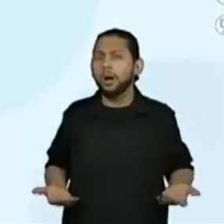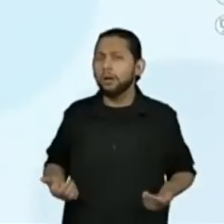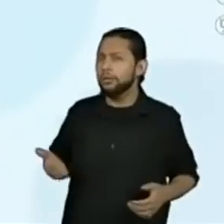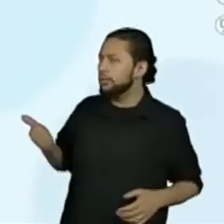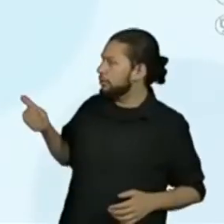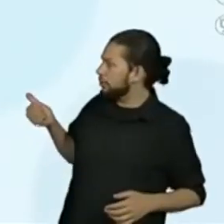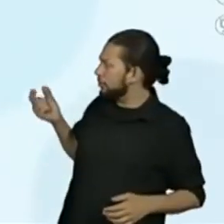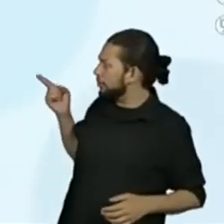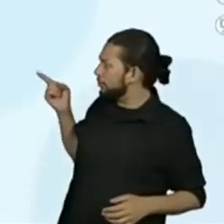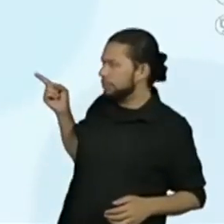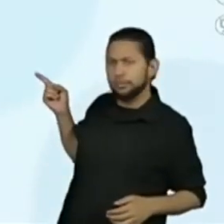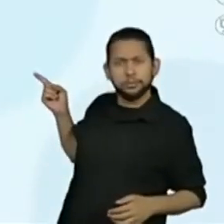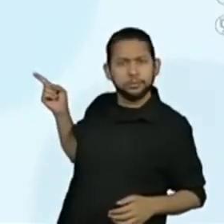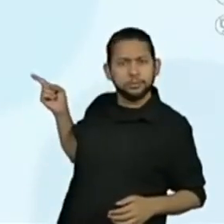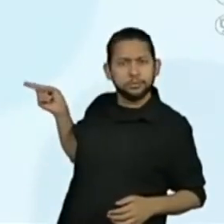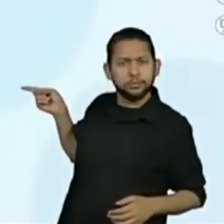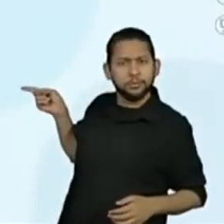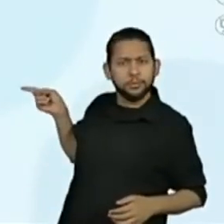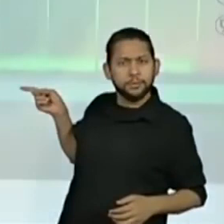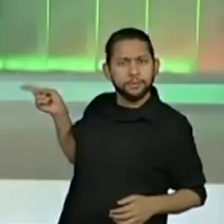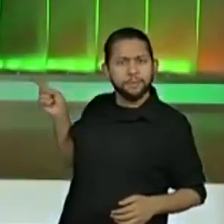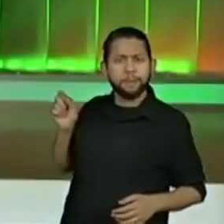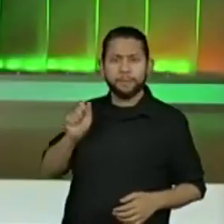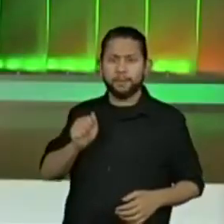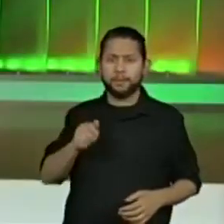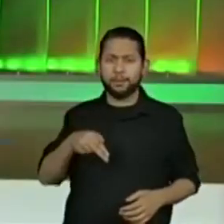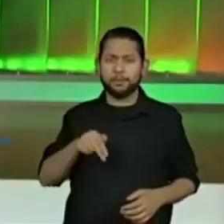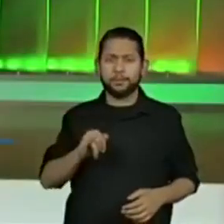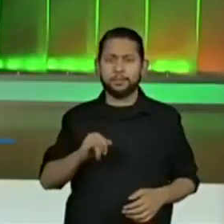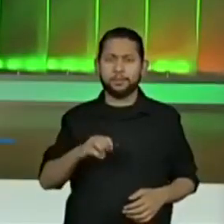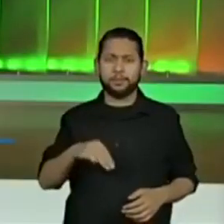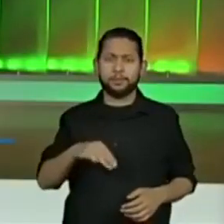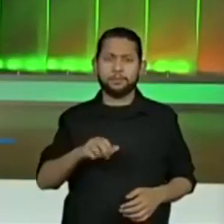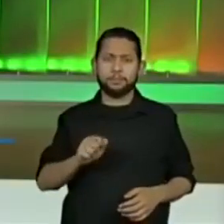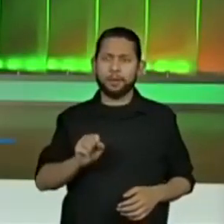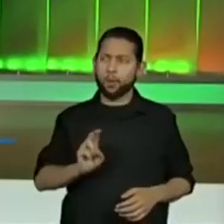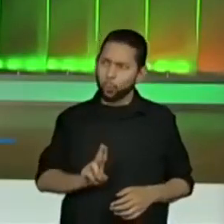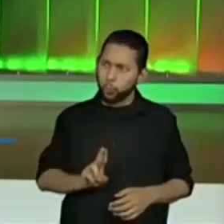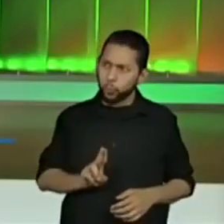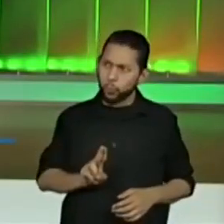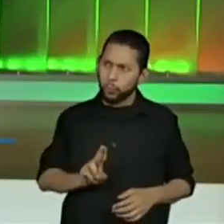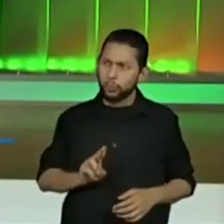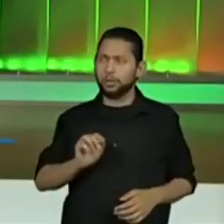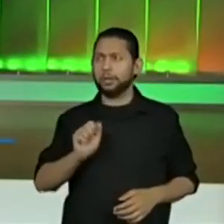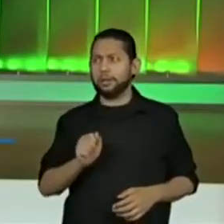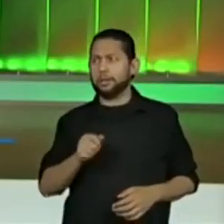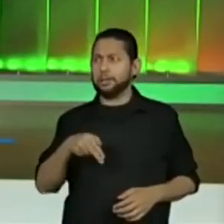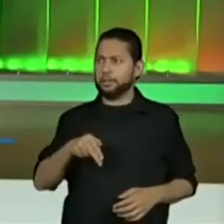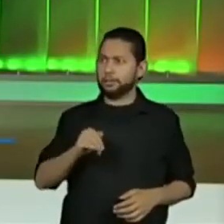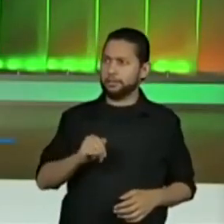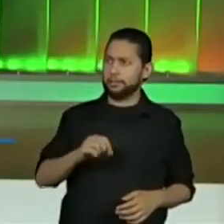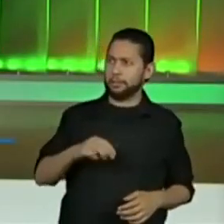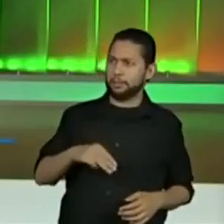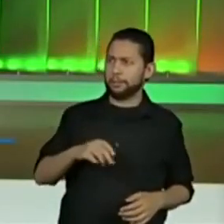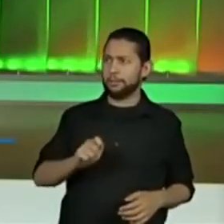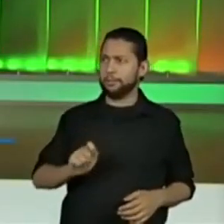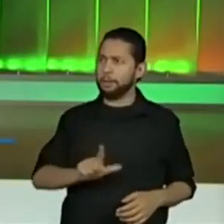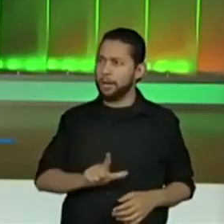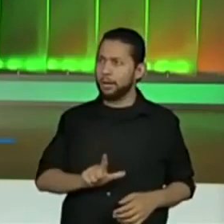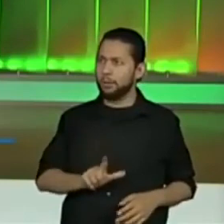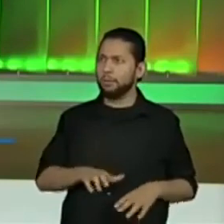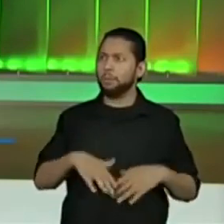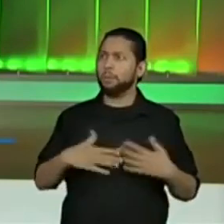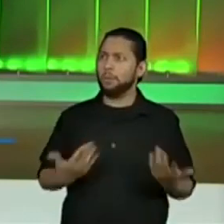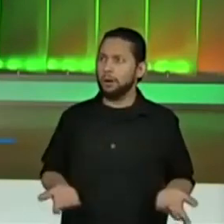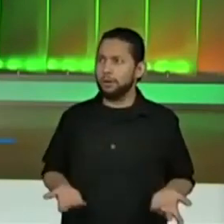Olha só, muitos alunos contribuindo, participando e as respostas já